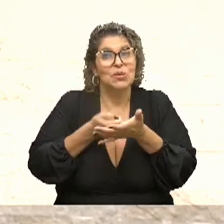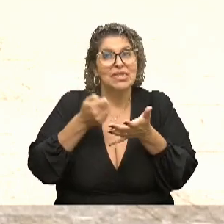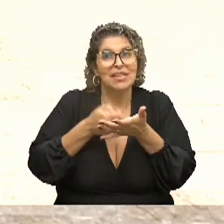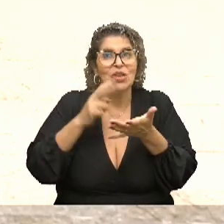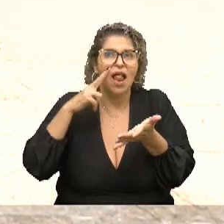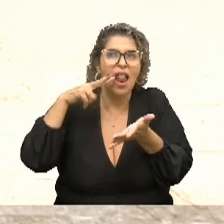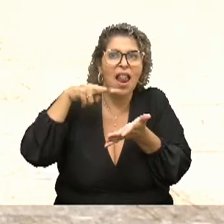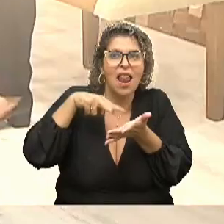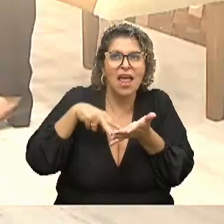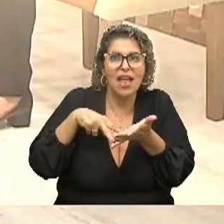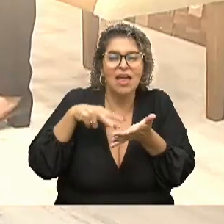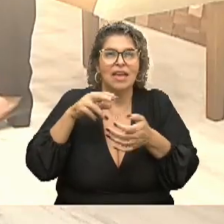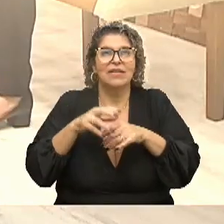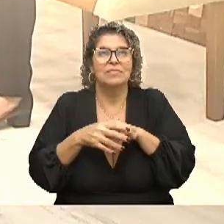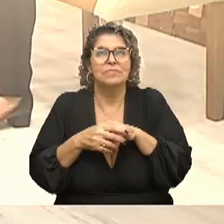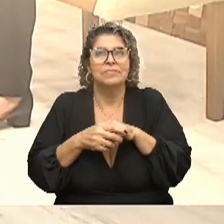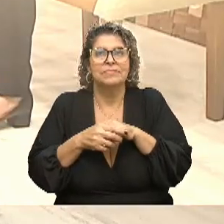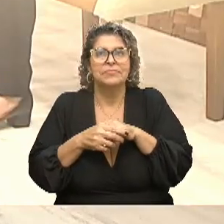um pouco...